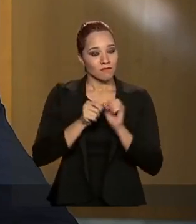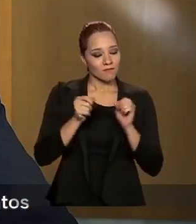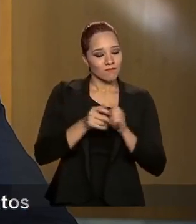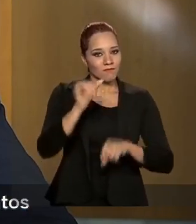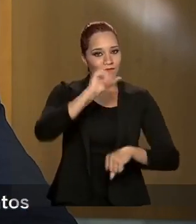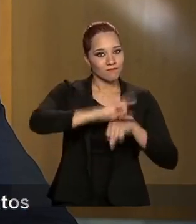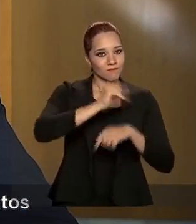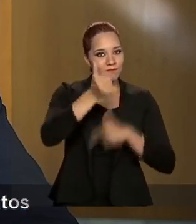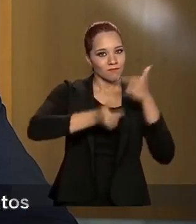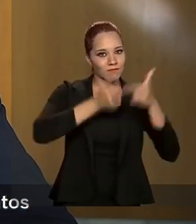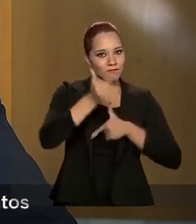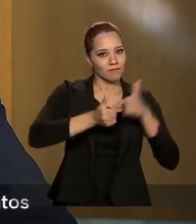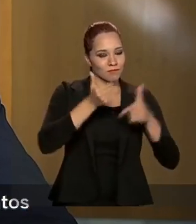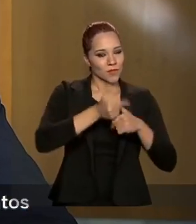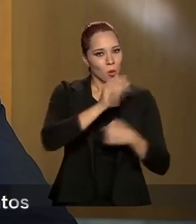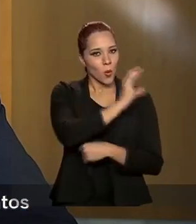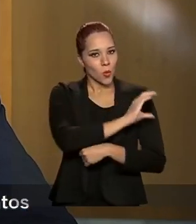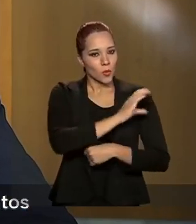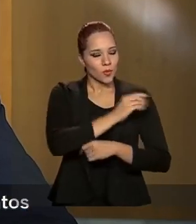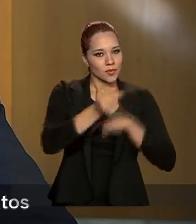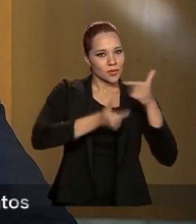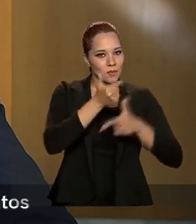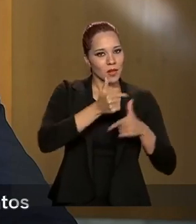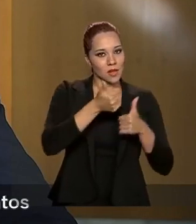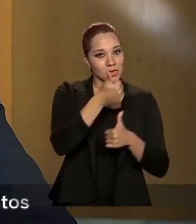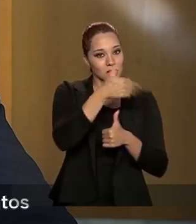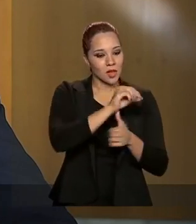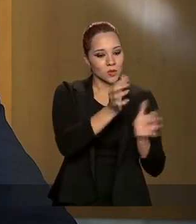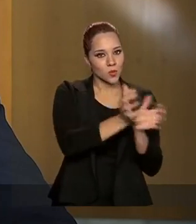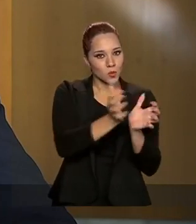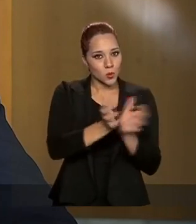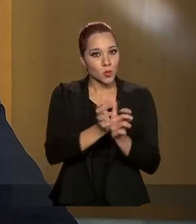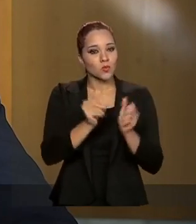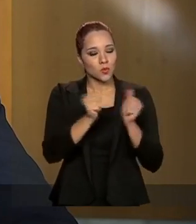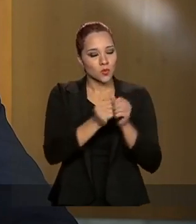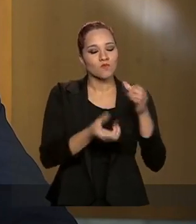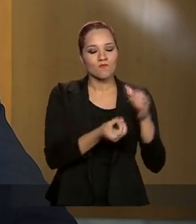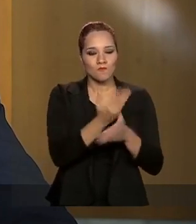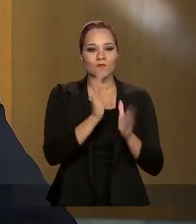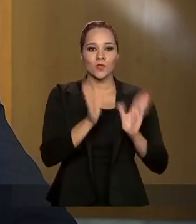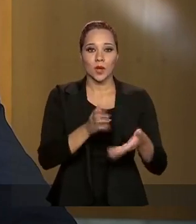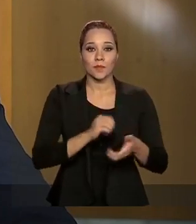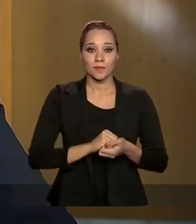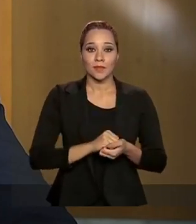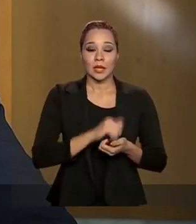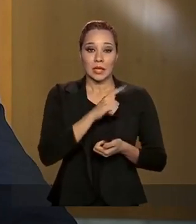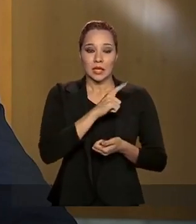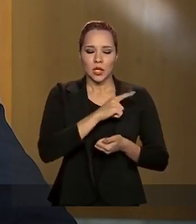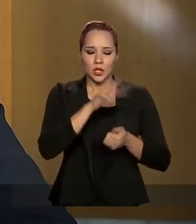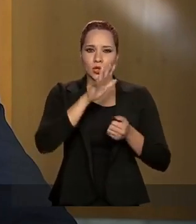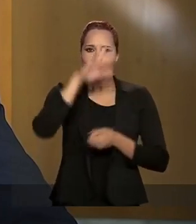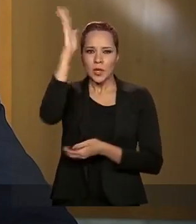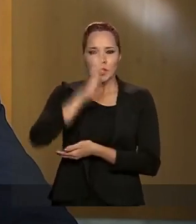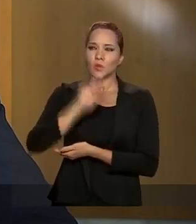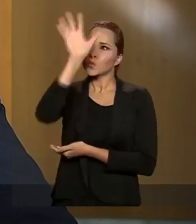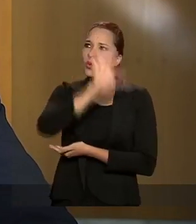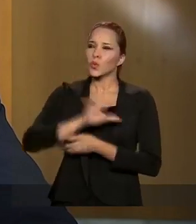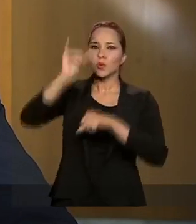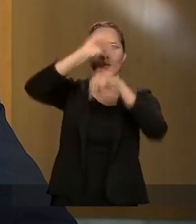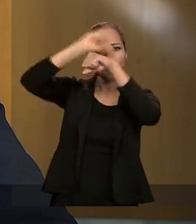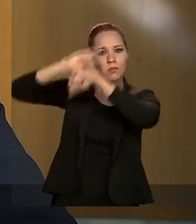operações que coordena as ações e dez comandos conjuntos foram criados, cobrindo todo o território nacional.